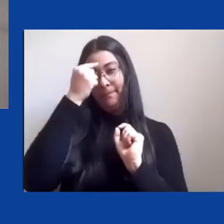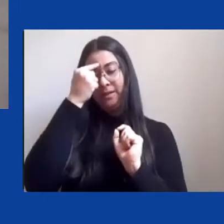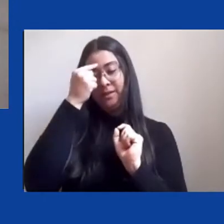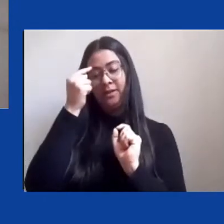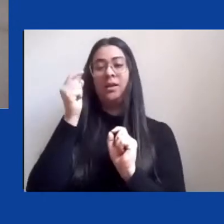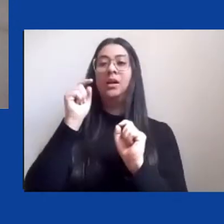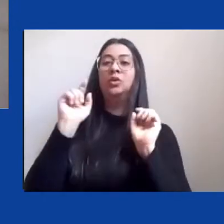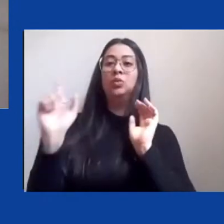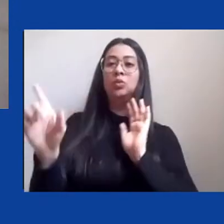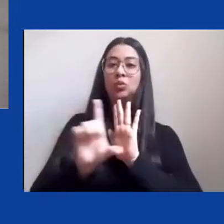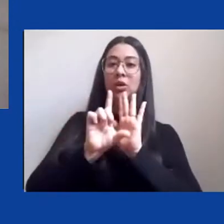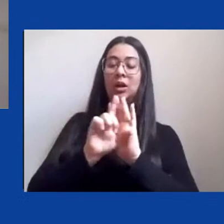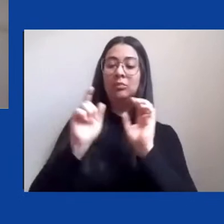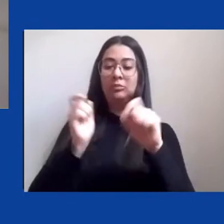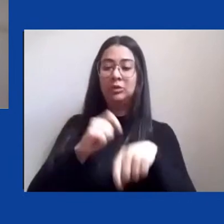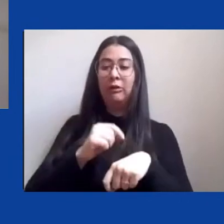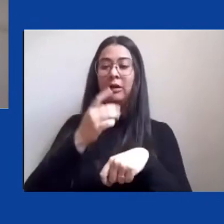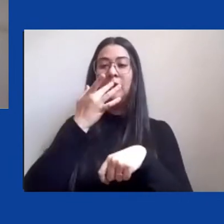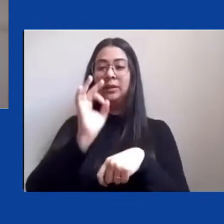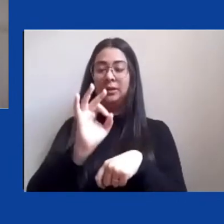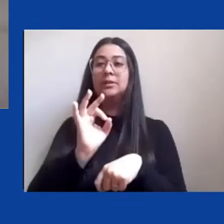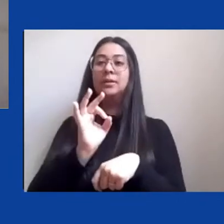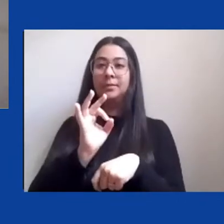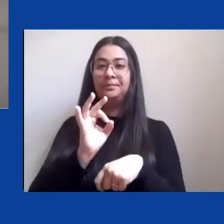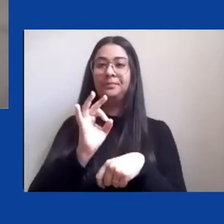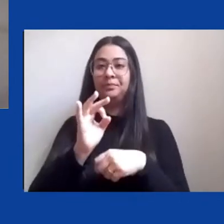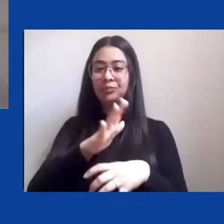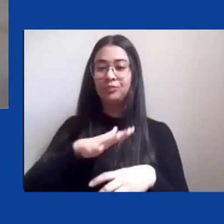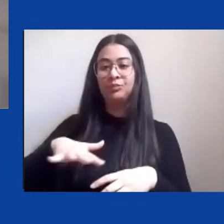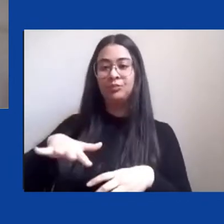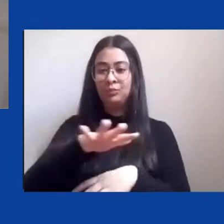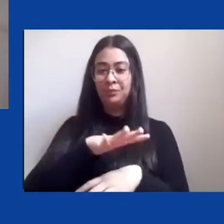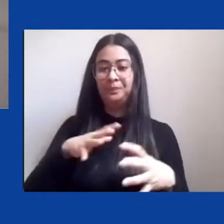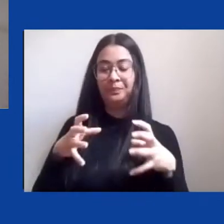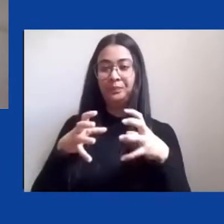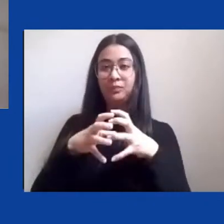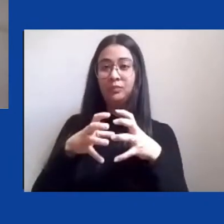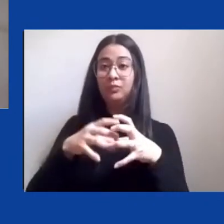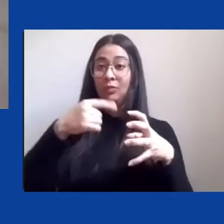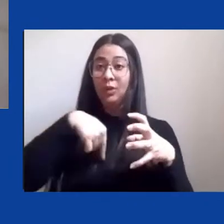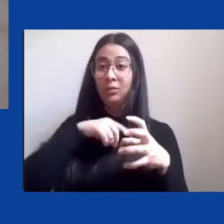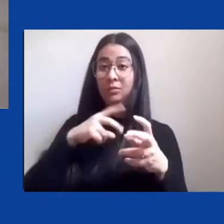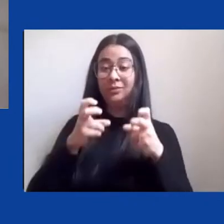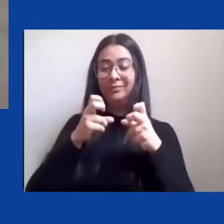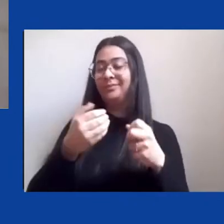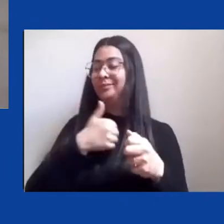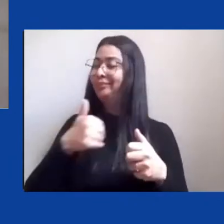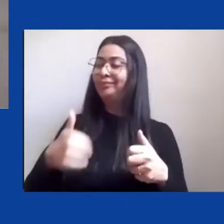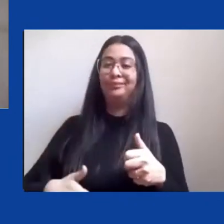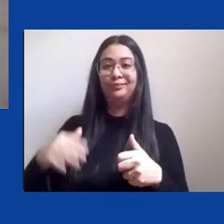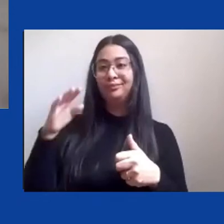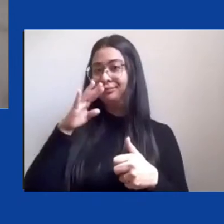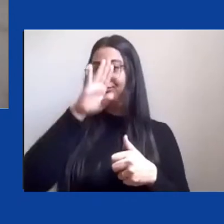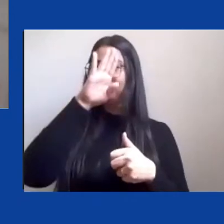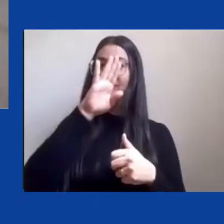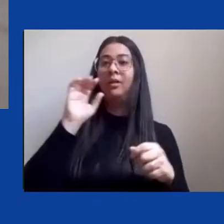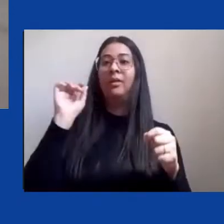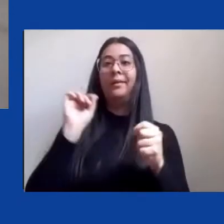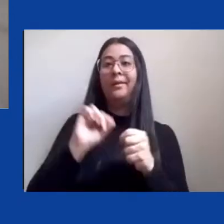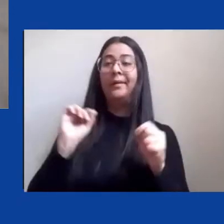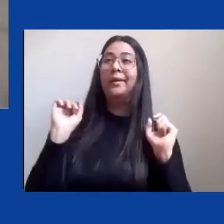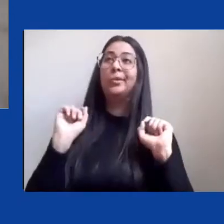comunidades tradicionais como um todo né a gente viu o o governo Bolsonaro fez né ele simplesmente